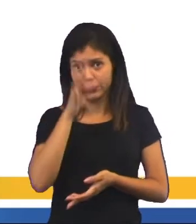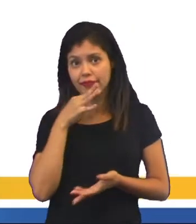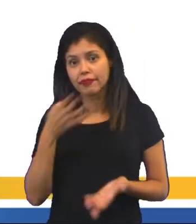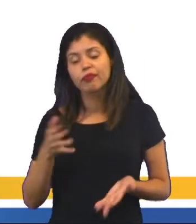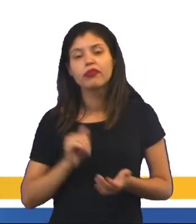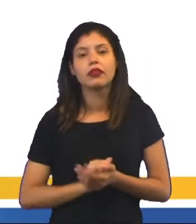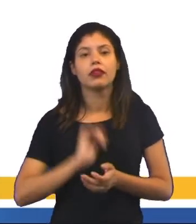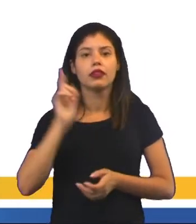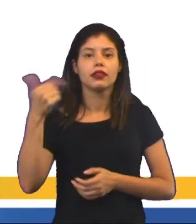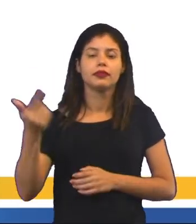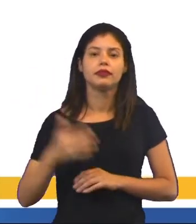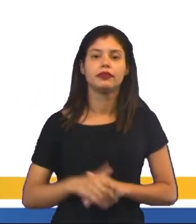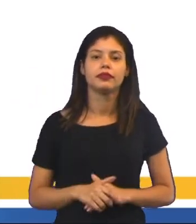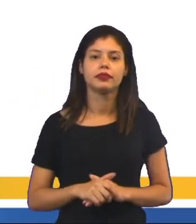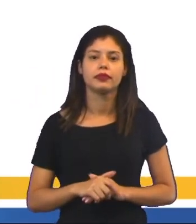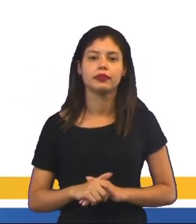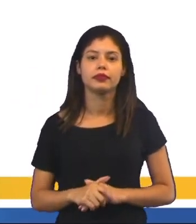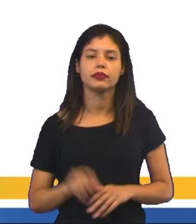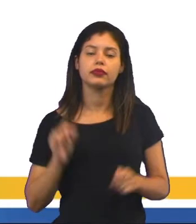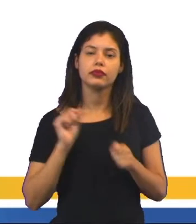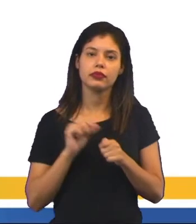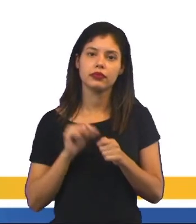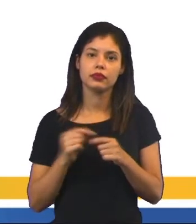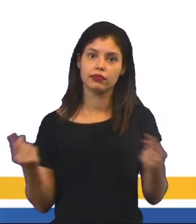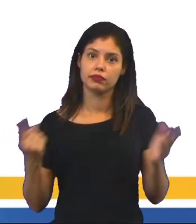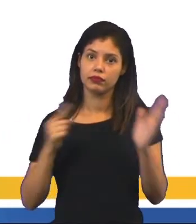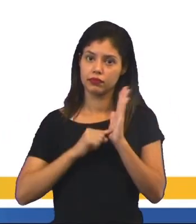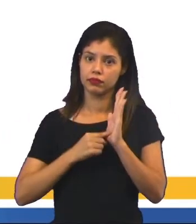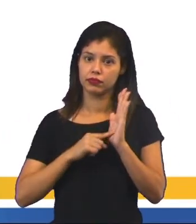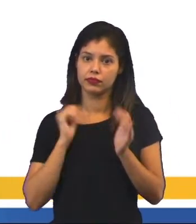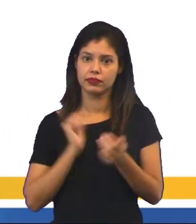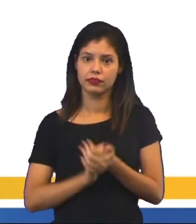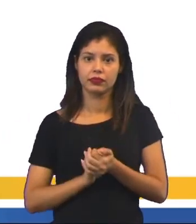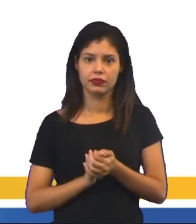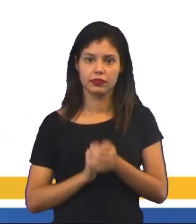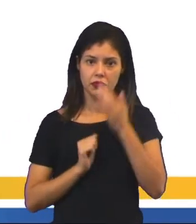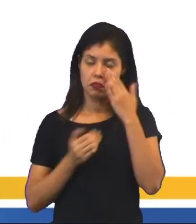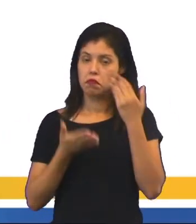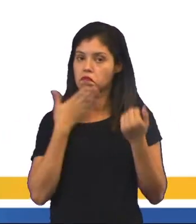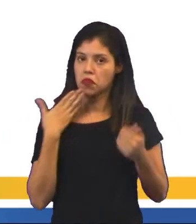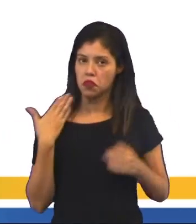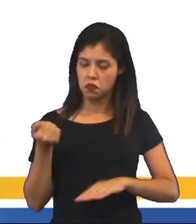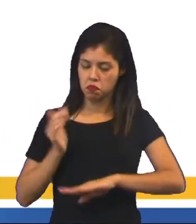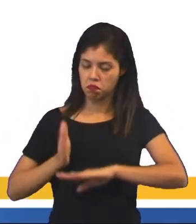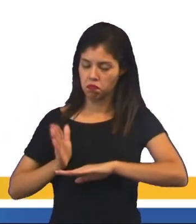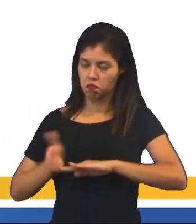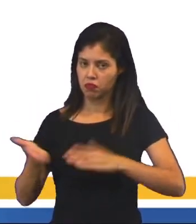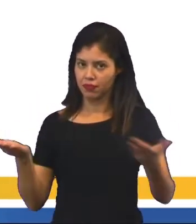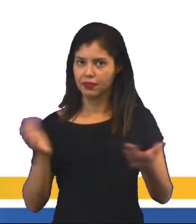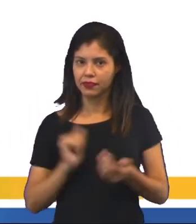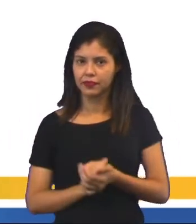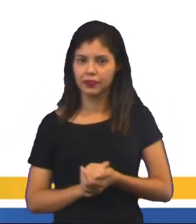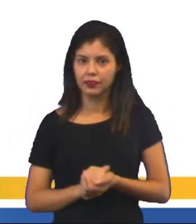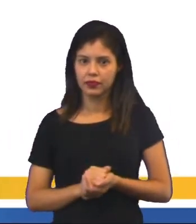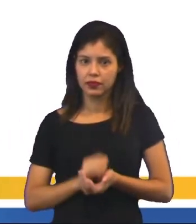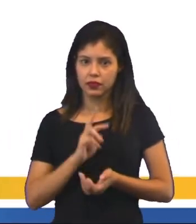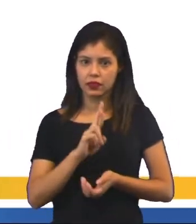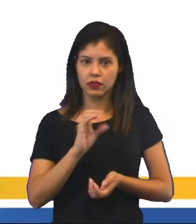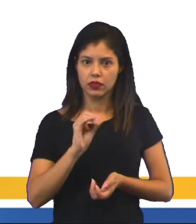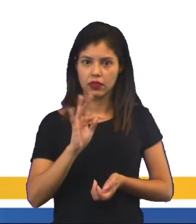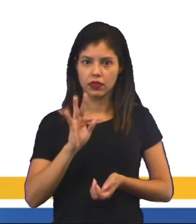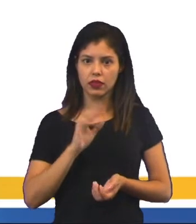Muito bem, e aí nós temos, para fazer um contraponto, algo mais moderno, né? Você tem o Robot